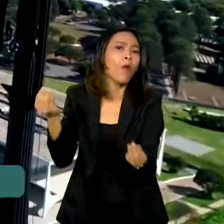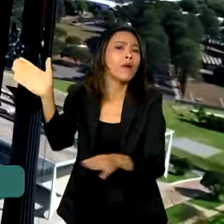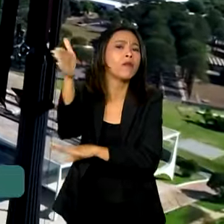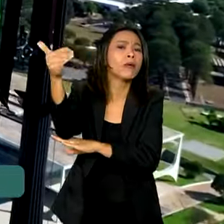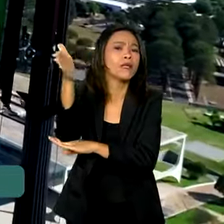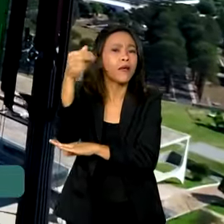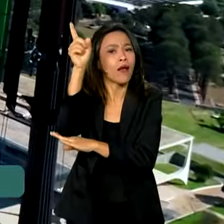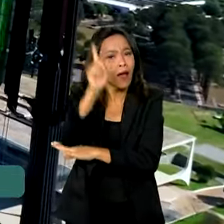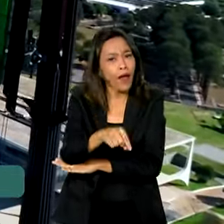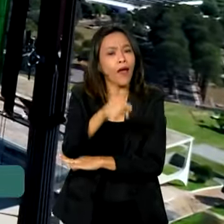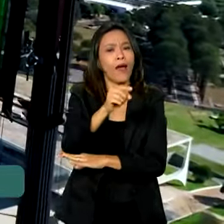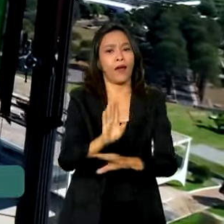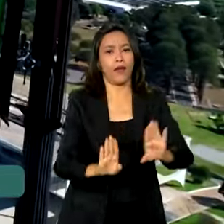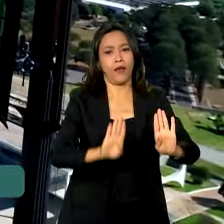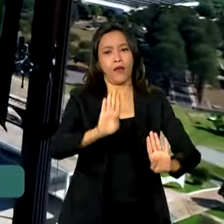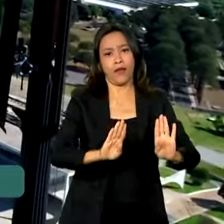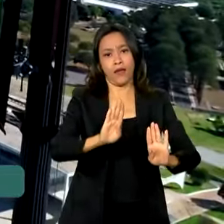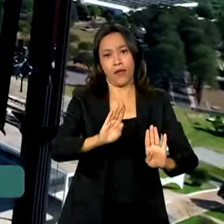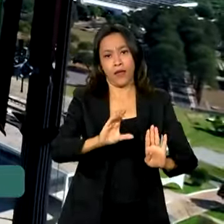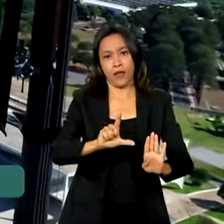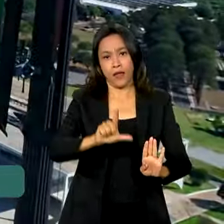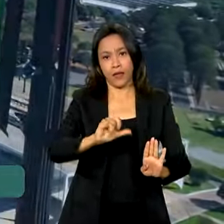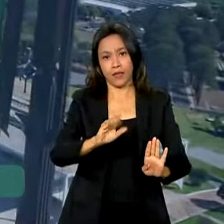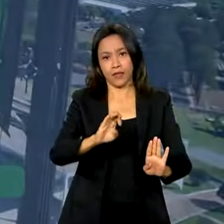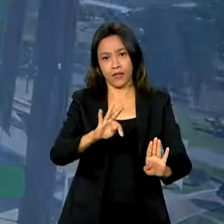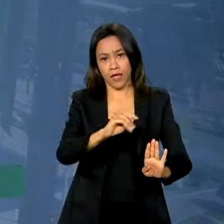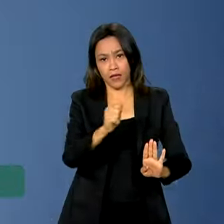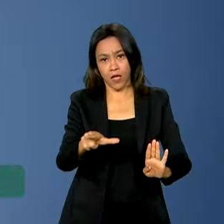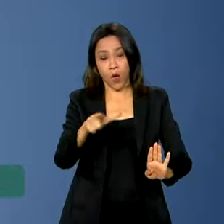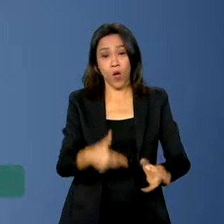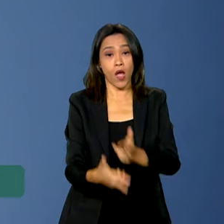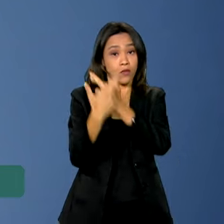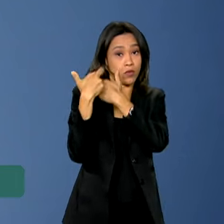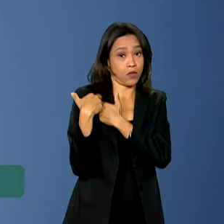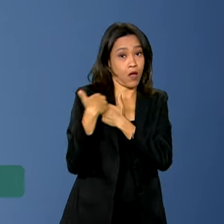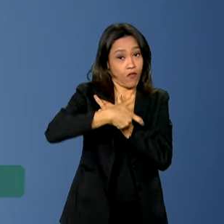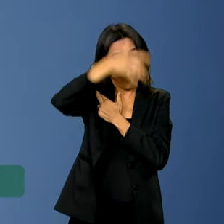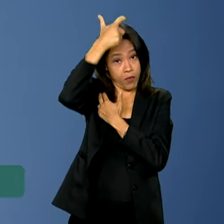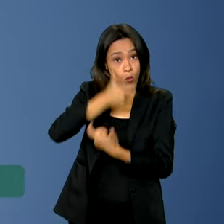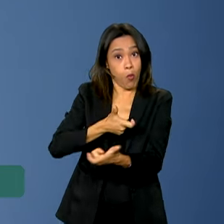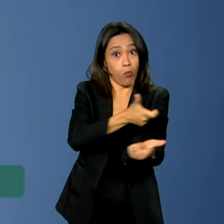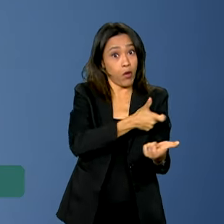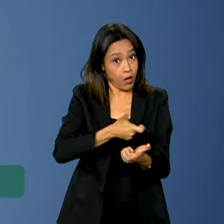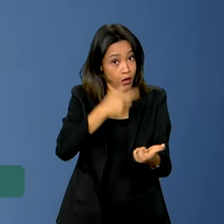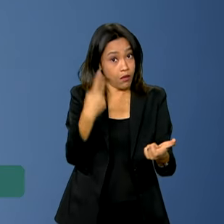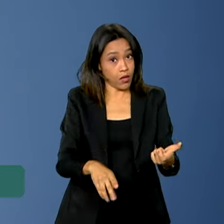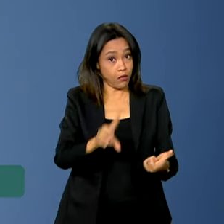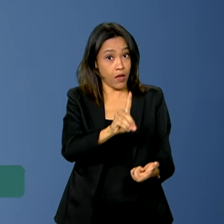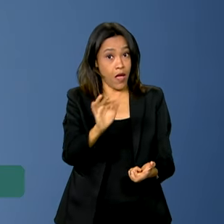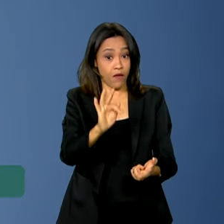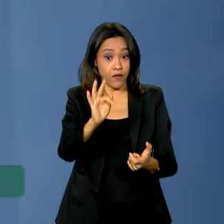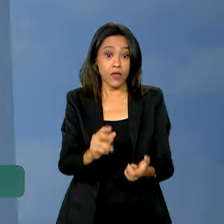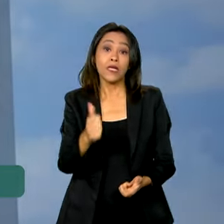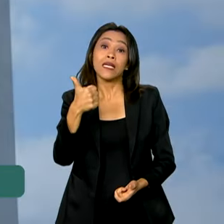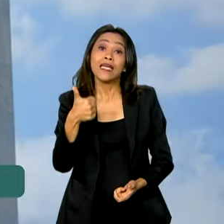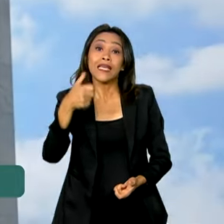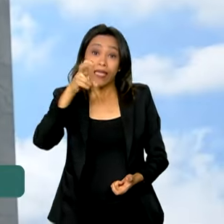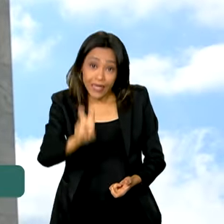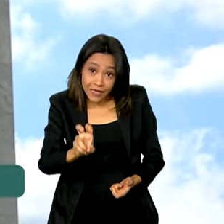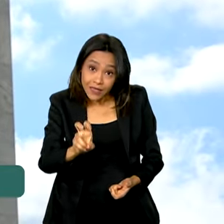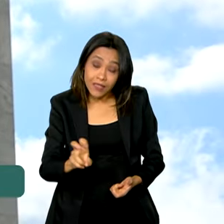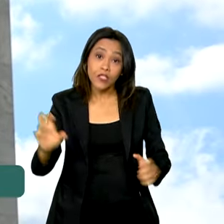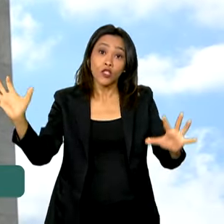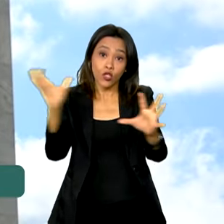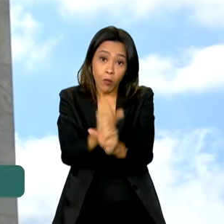por meio de licitação, coordenada pelo Corpo de Bombeiros do Distrito Federal. São 15 no total, uma para cada